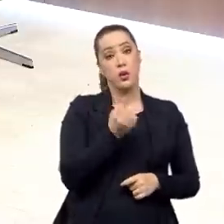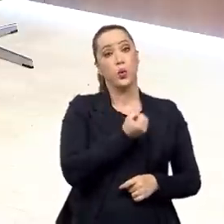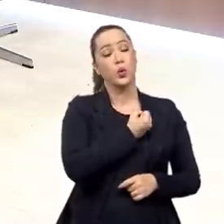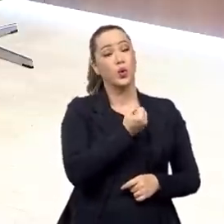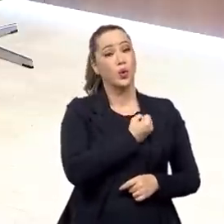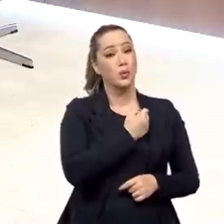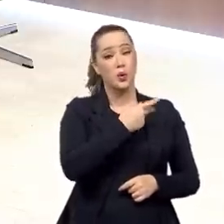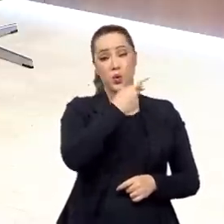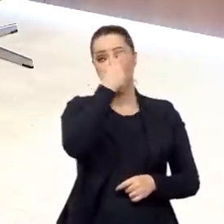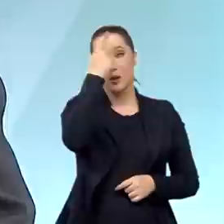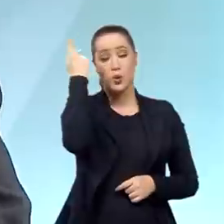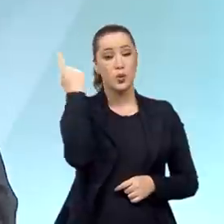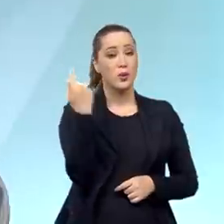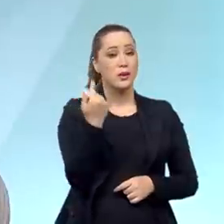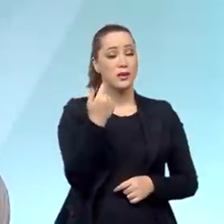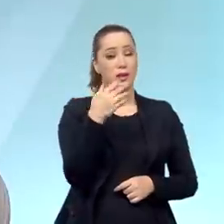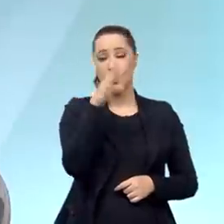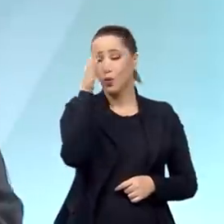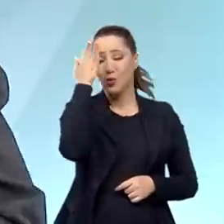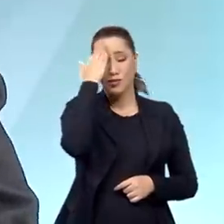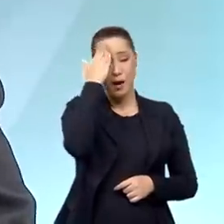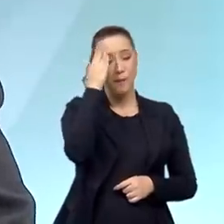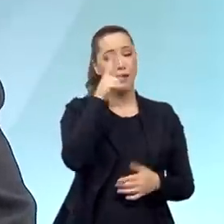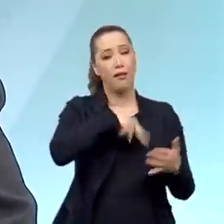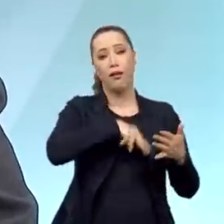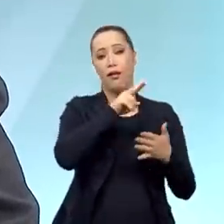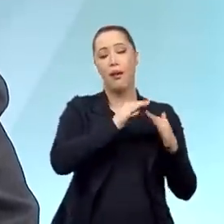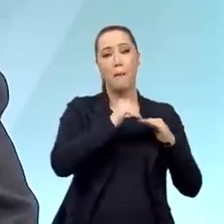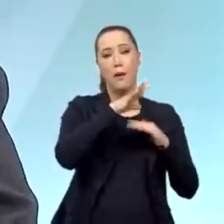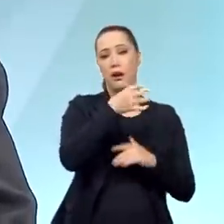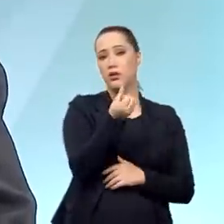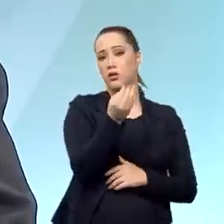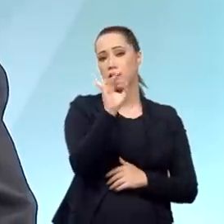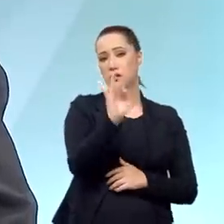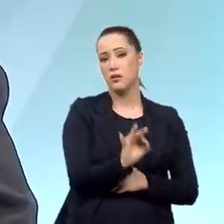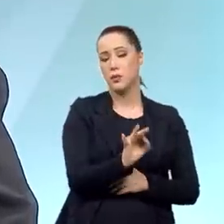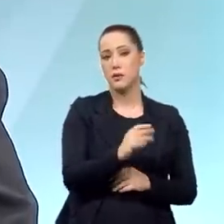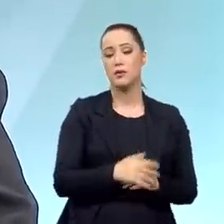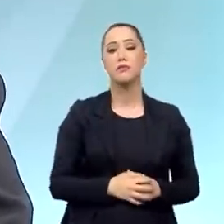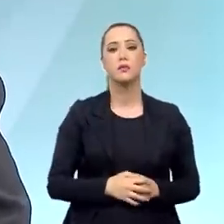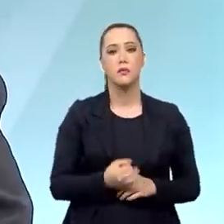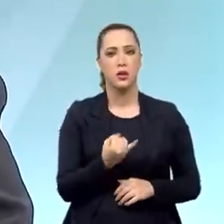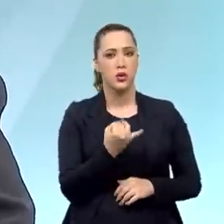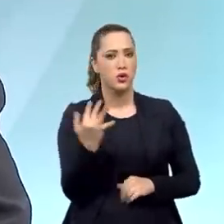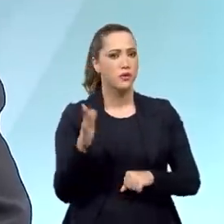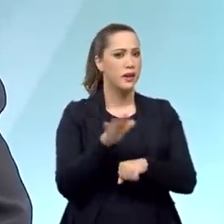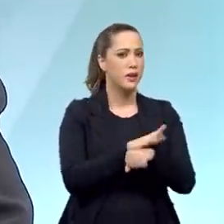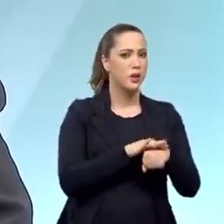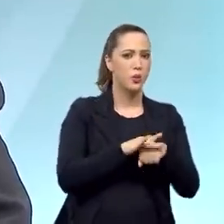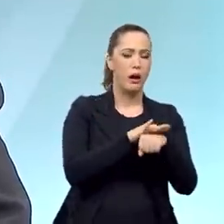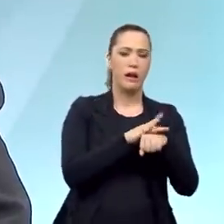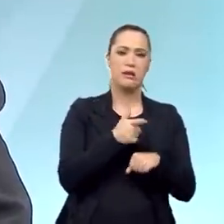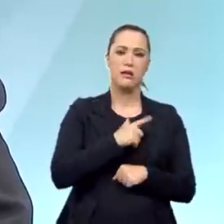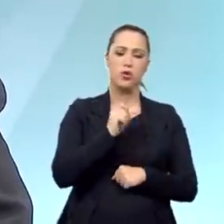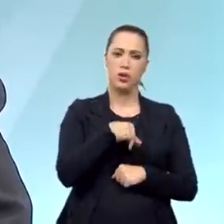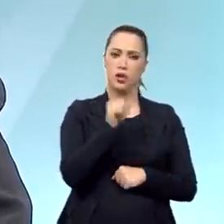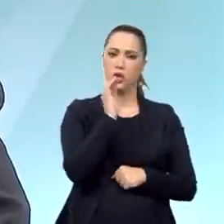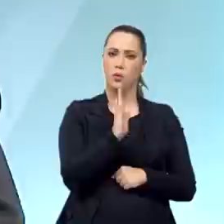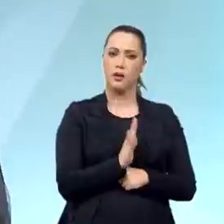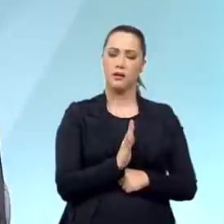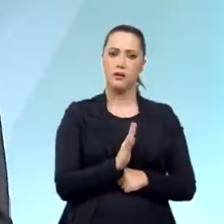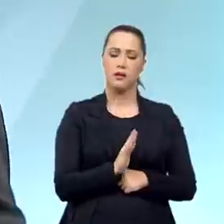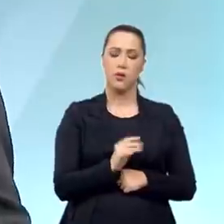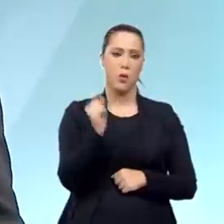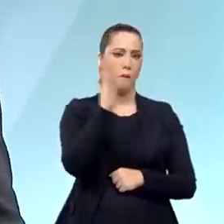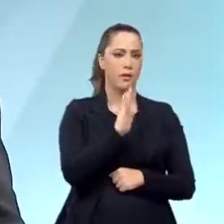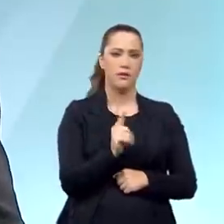analfabetismo muito alto, muito superior aos 60%. Muitas doenças endêmicas no Brasil, né? O Brasil